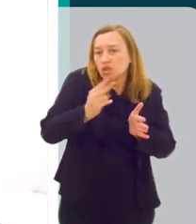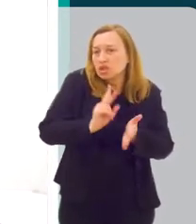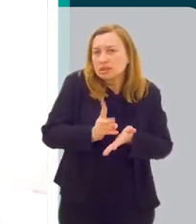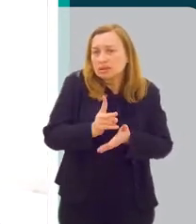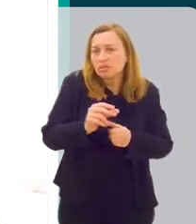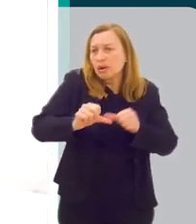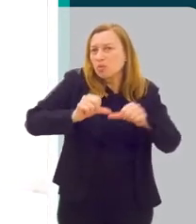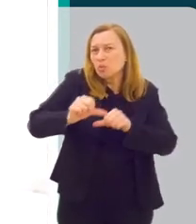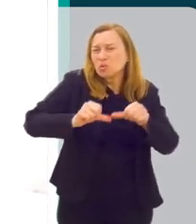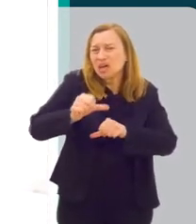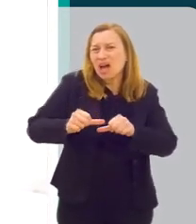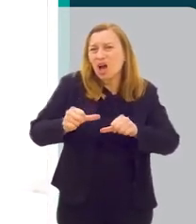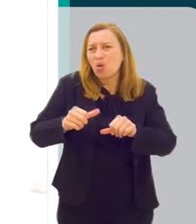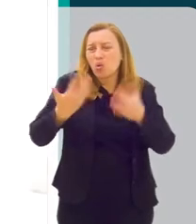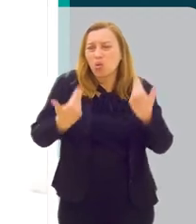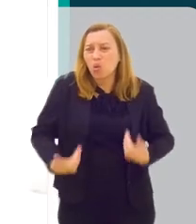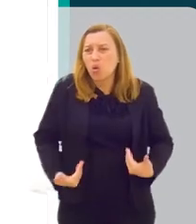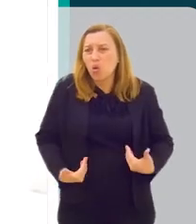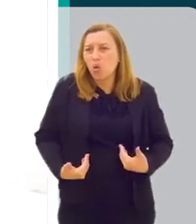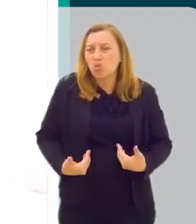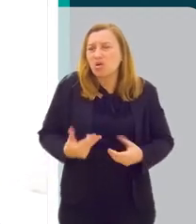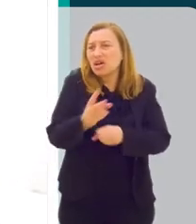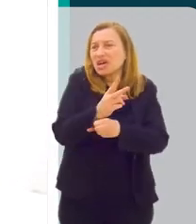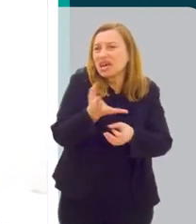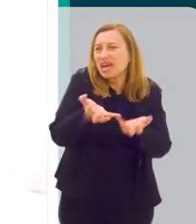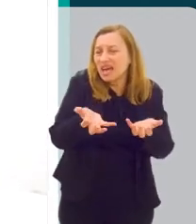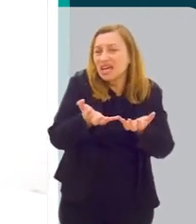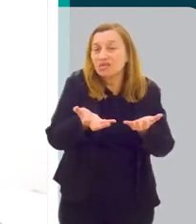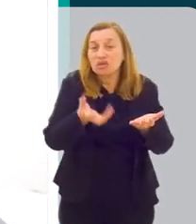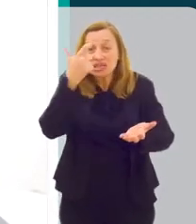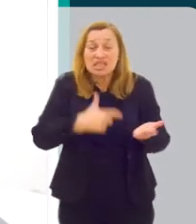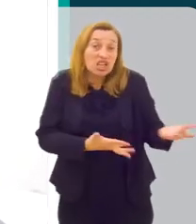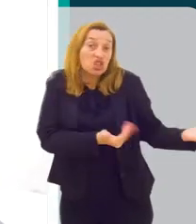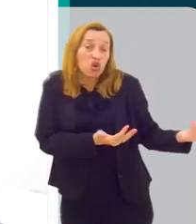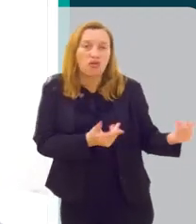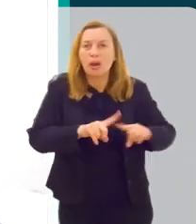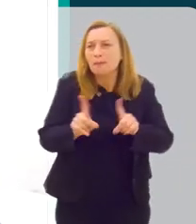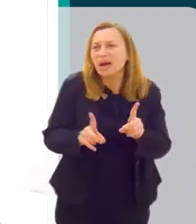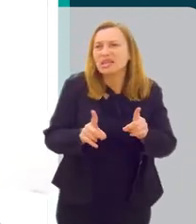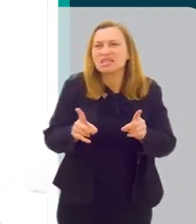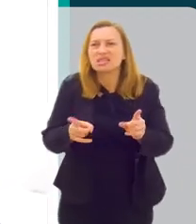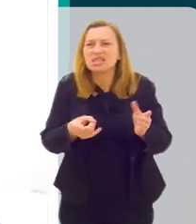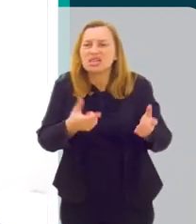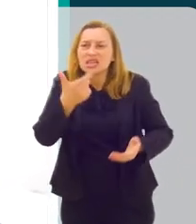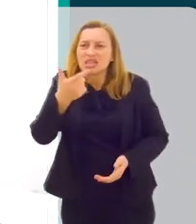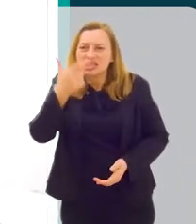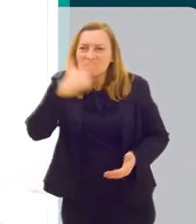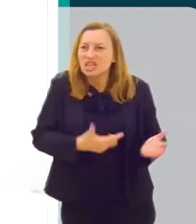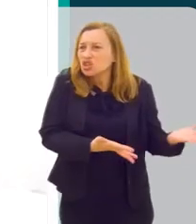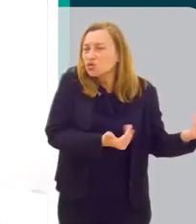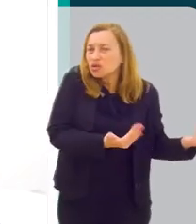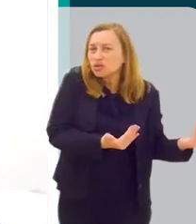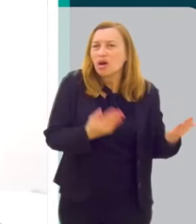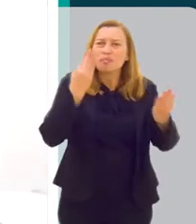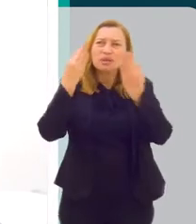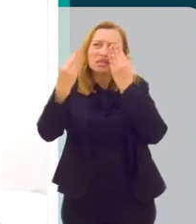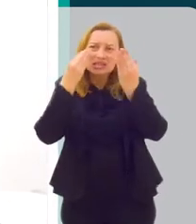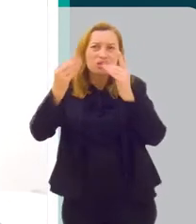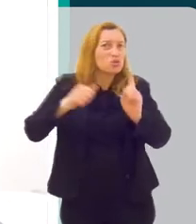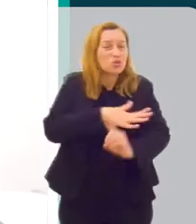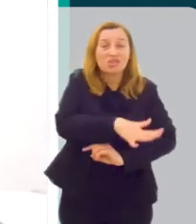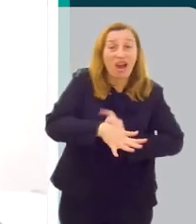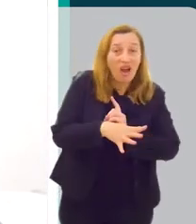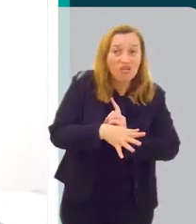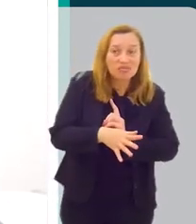em função da busca dessa juventude. Sendo que a juventude, ela é bio,